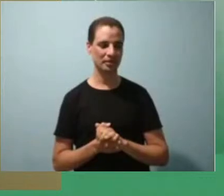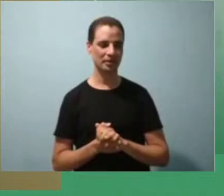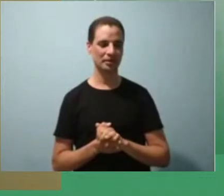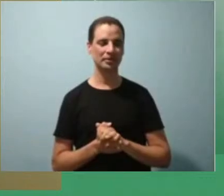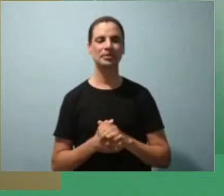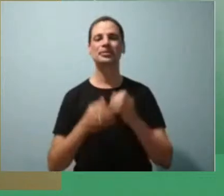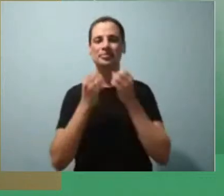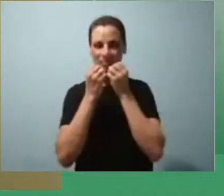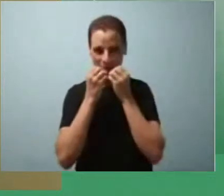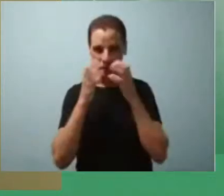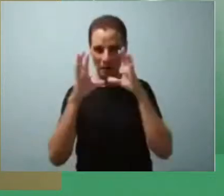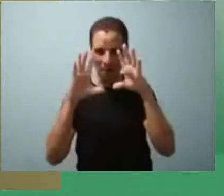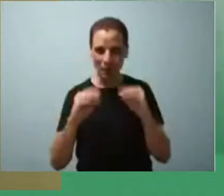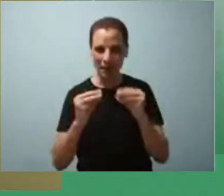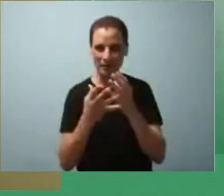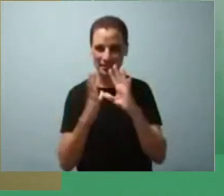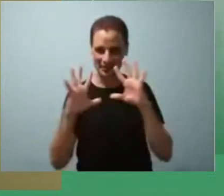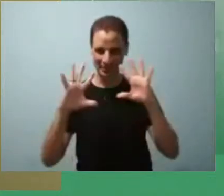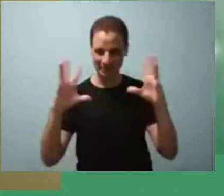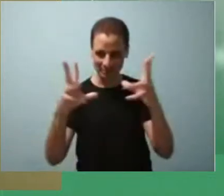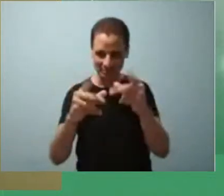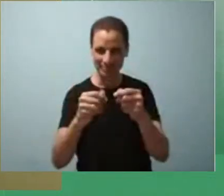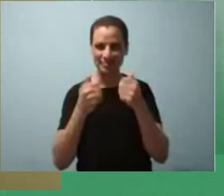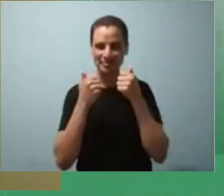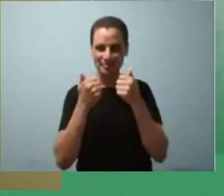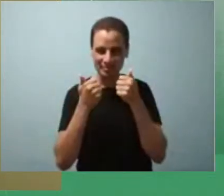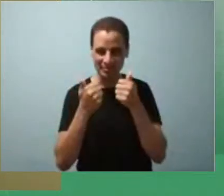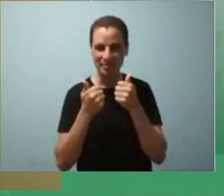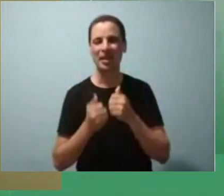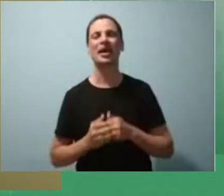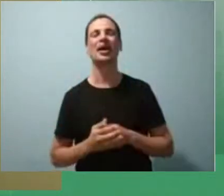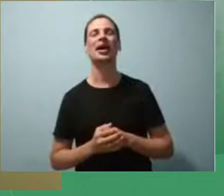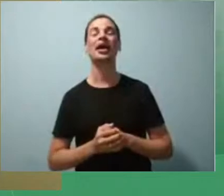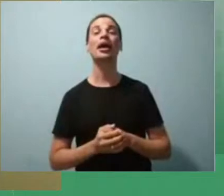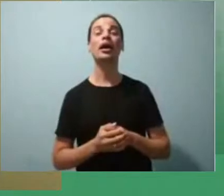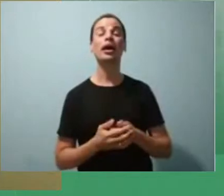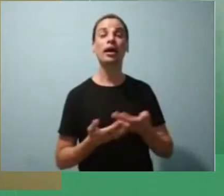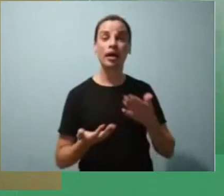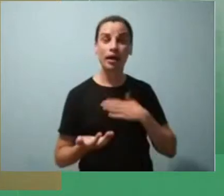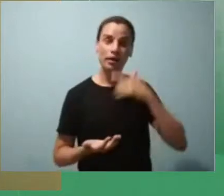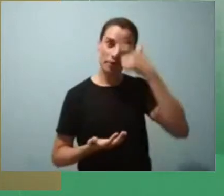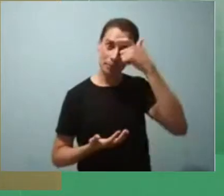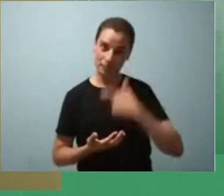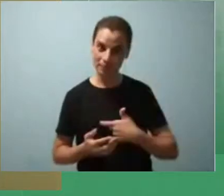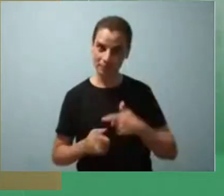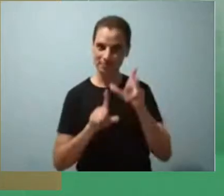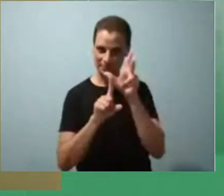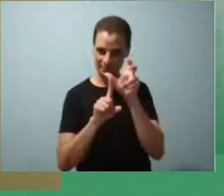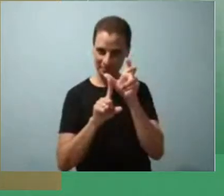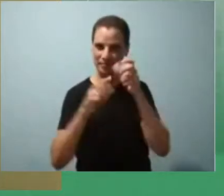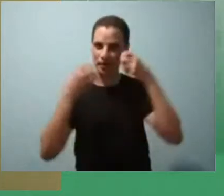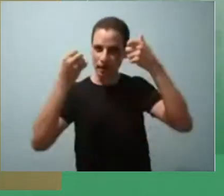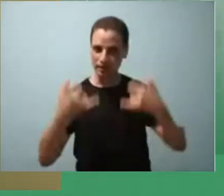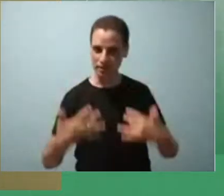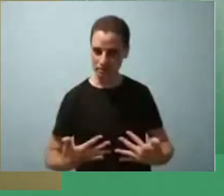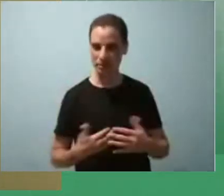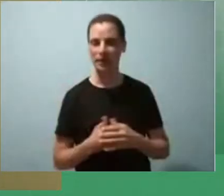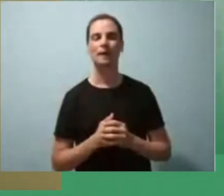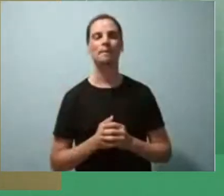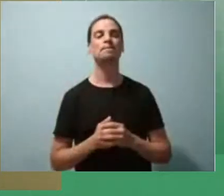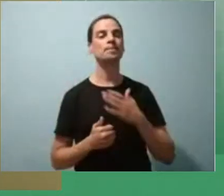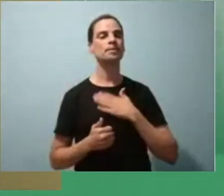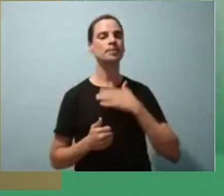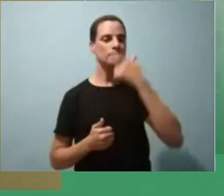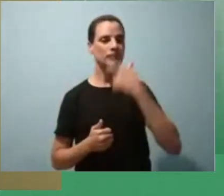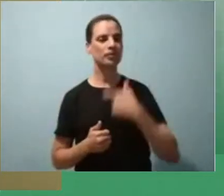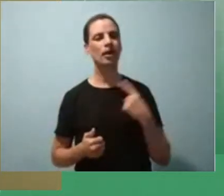Boa noite a todos, boa noite a todas. Eu vou começar com a minha autodescrição. Eu tenho